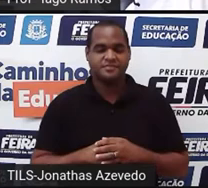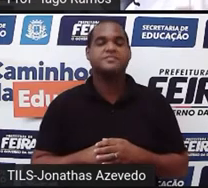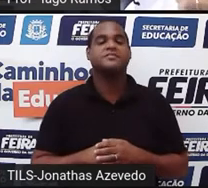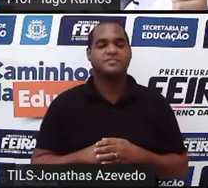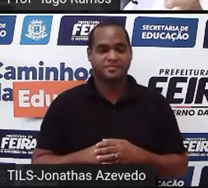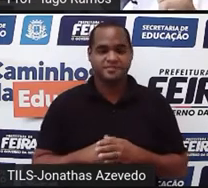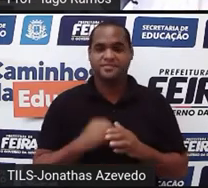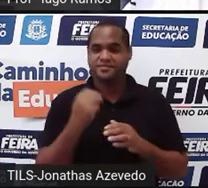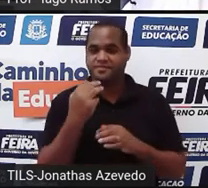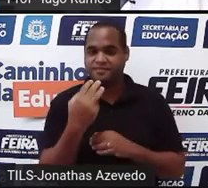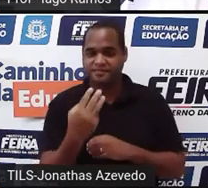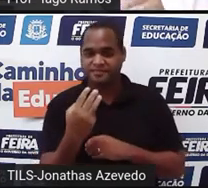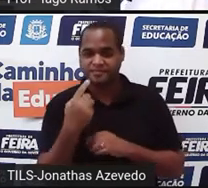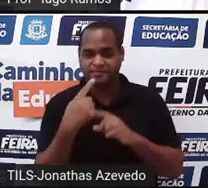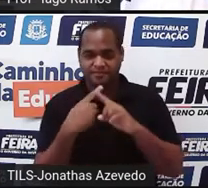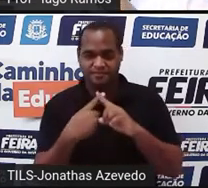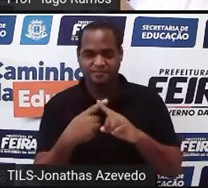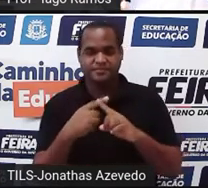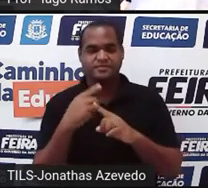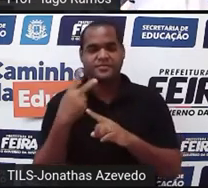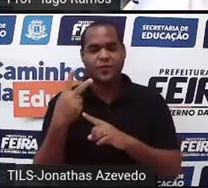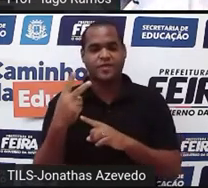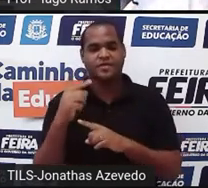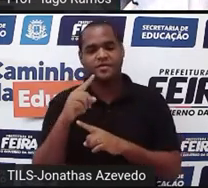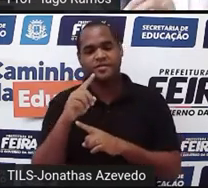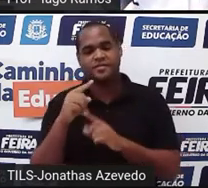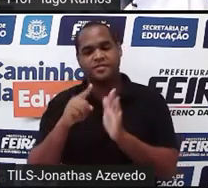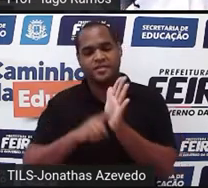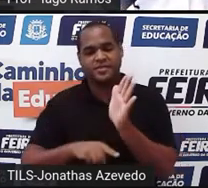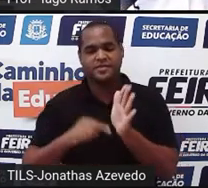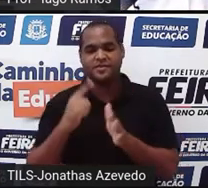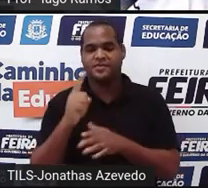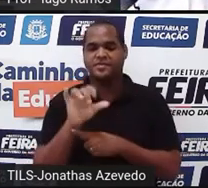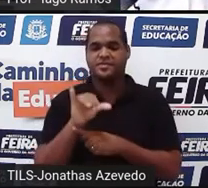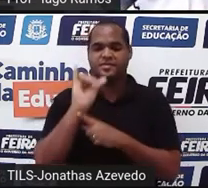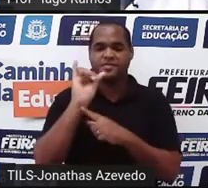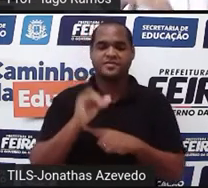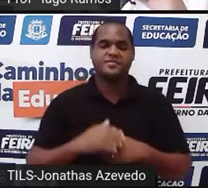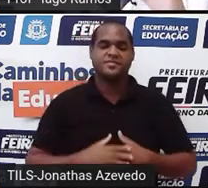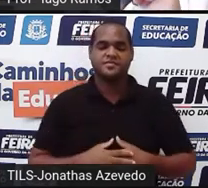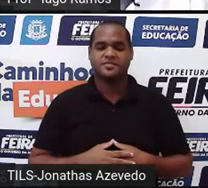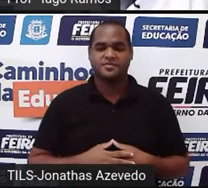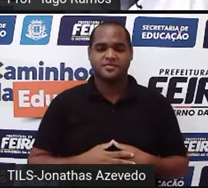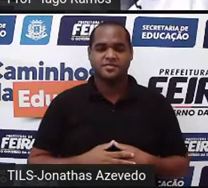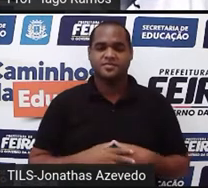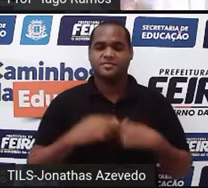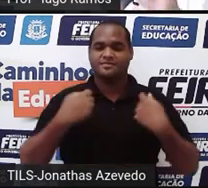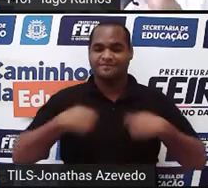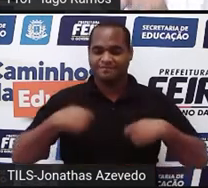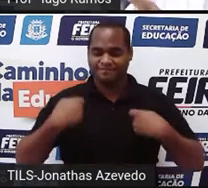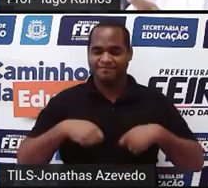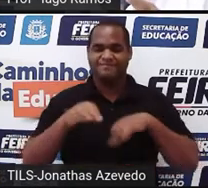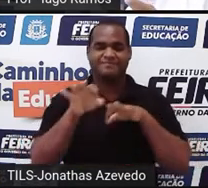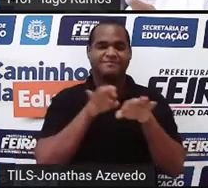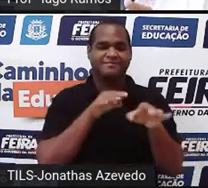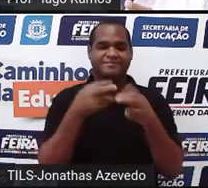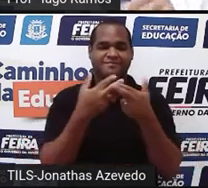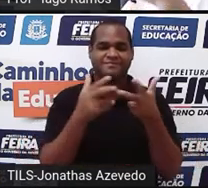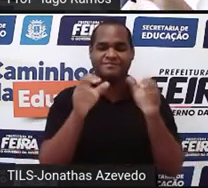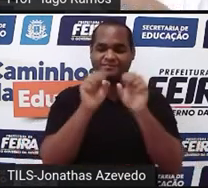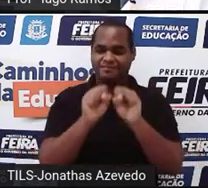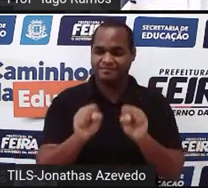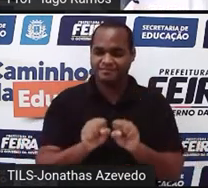x é igual a 2 e y é igual a menos 1. Você precisa resolver esse sistema